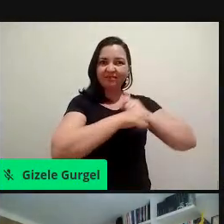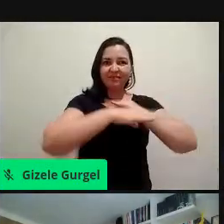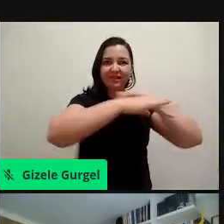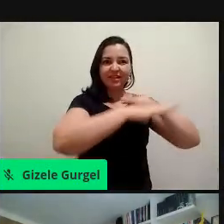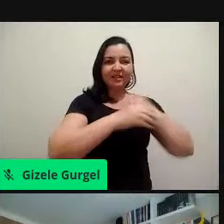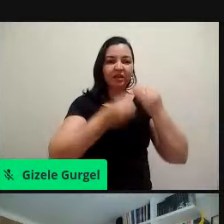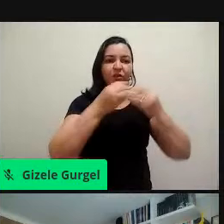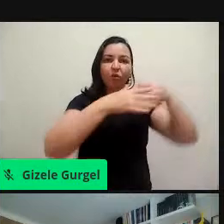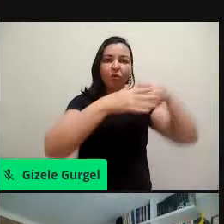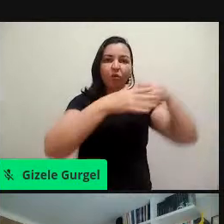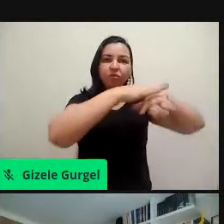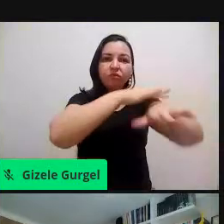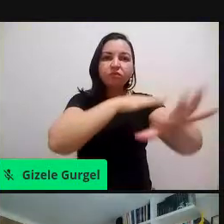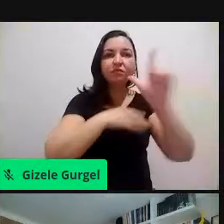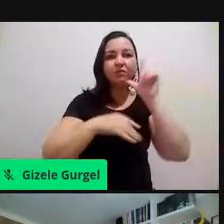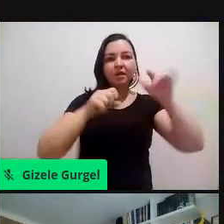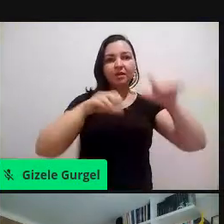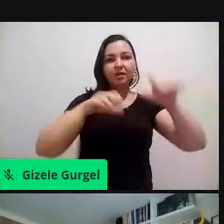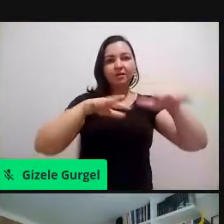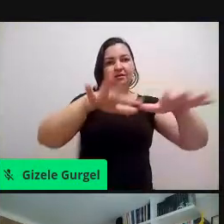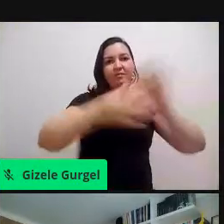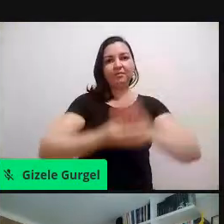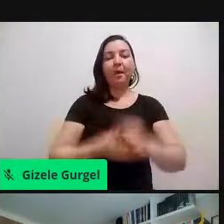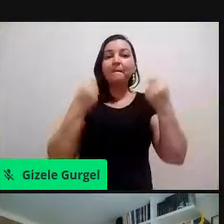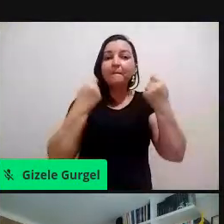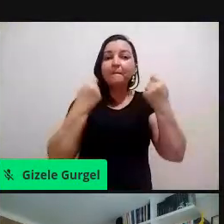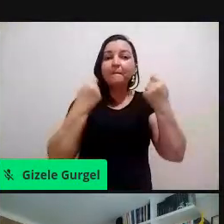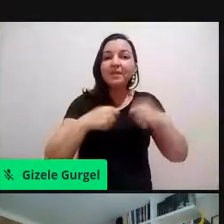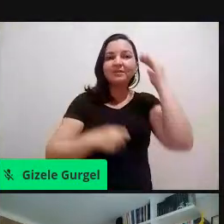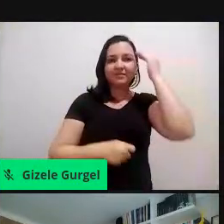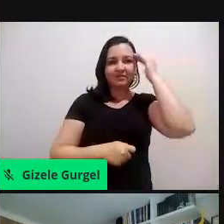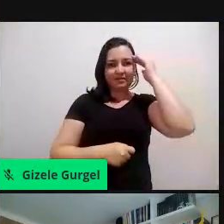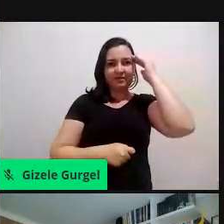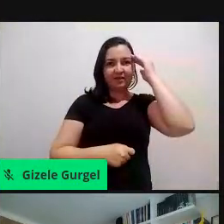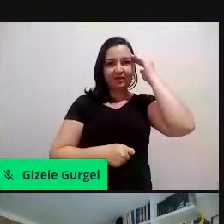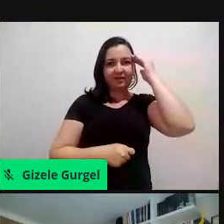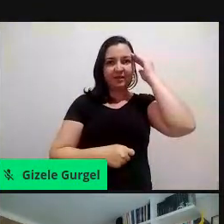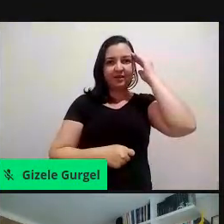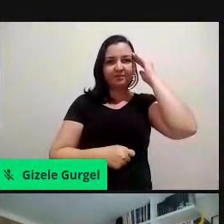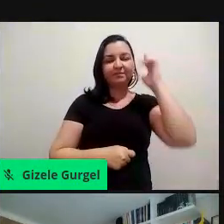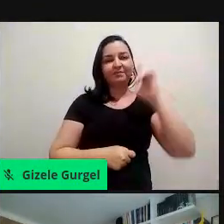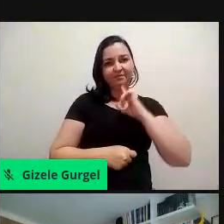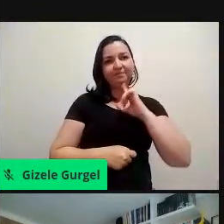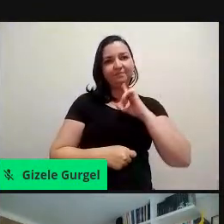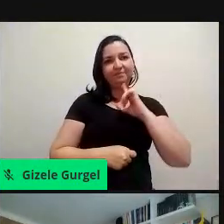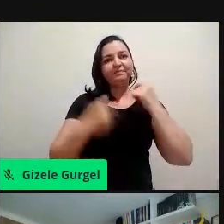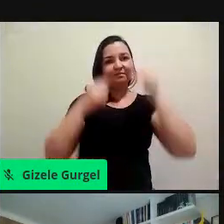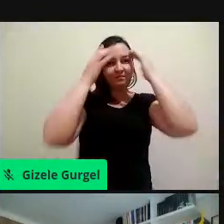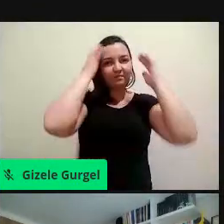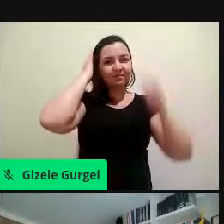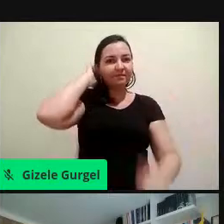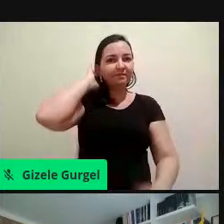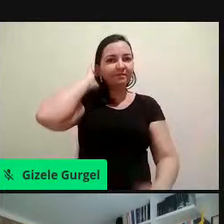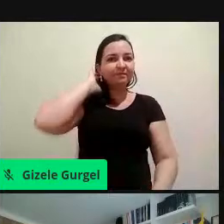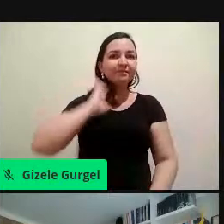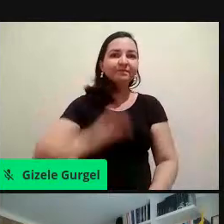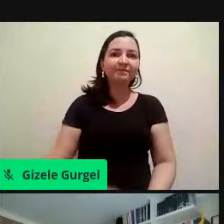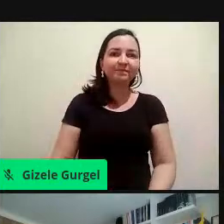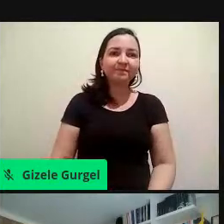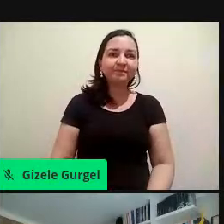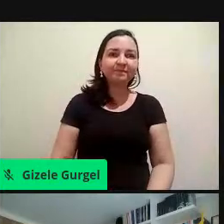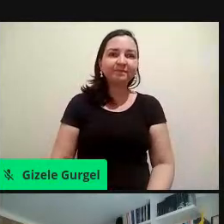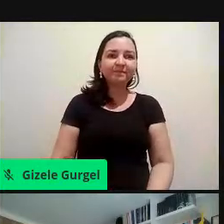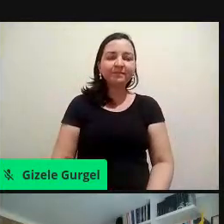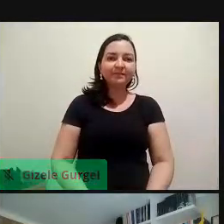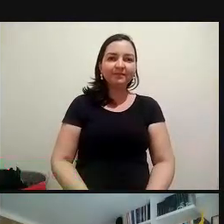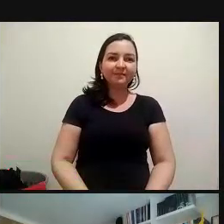ambiente marinho, né, então as pessoas precisam se conscientizar em relação a isso, né. Exato. Deixa eu ver se tem